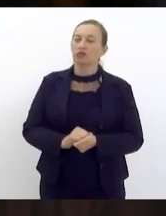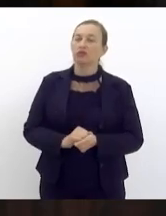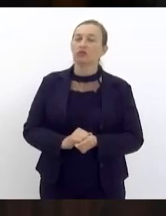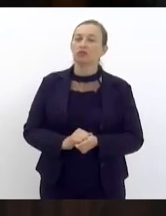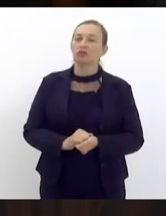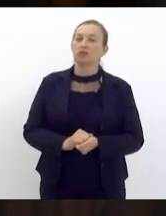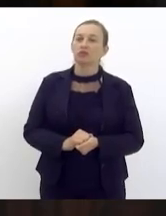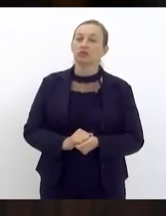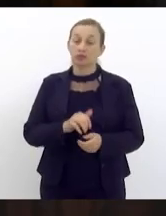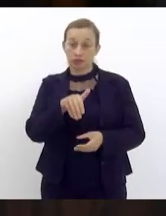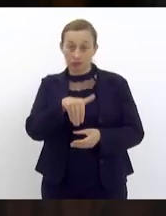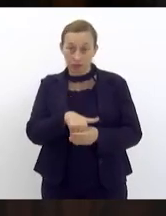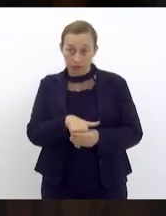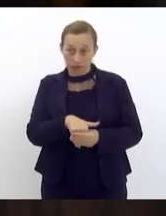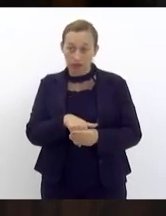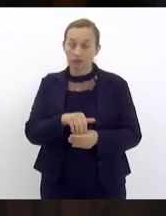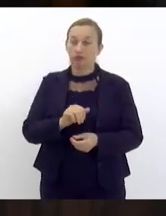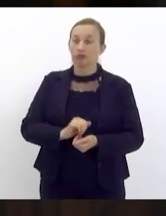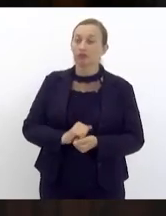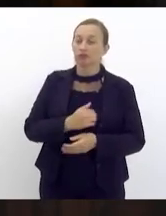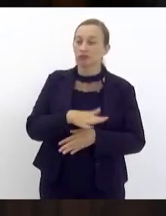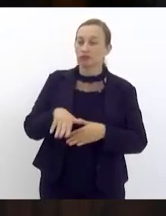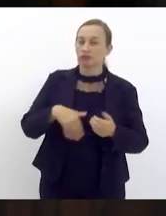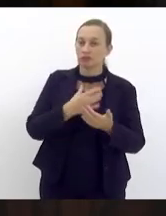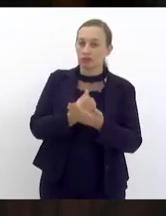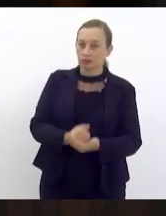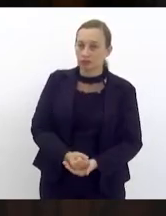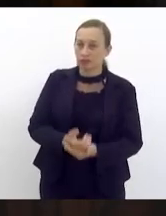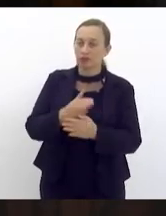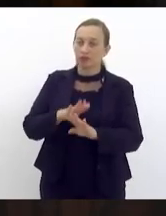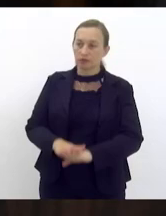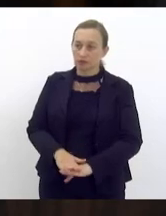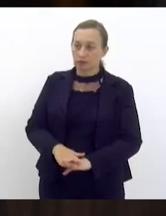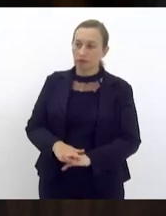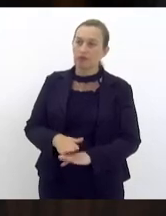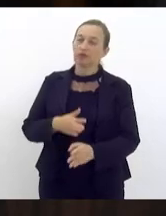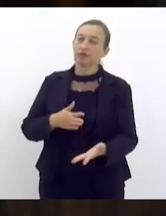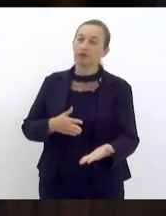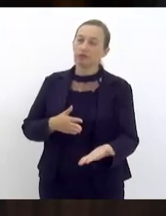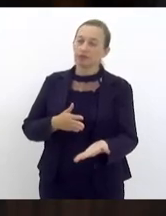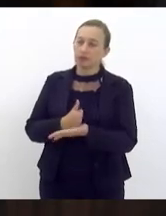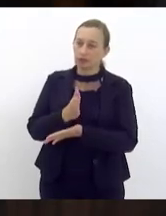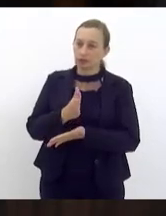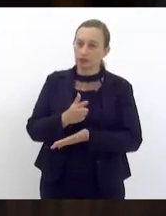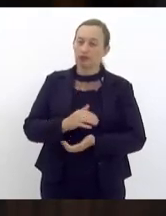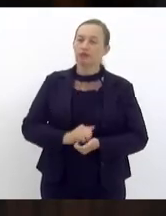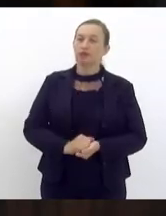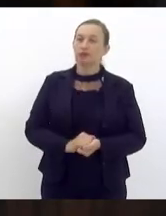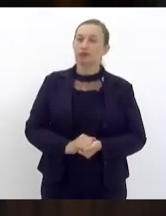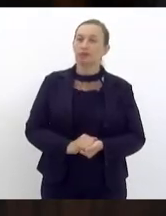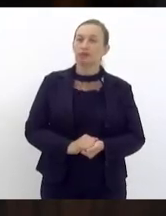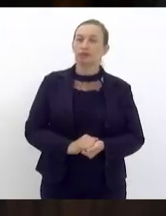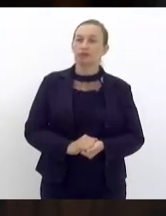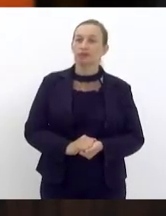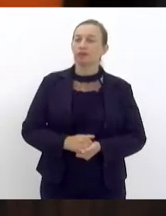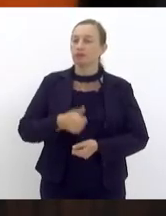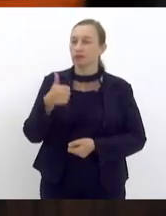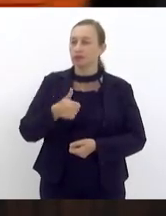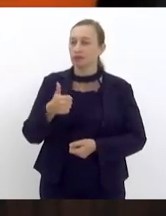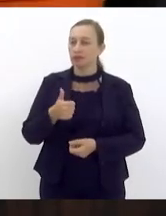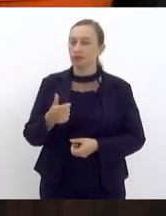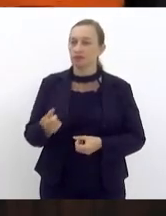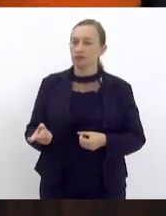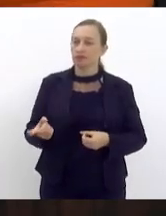em votação senhores que aprovam permanecem como estão aprovado em primeira